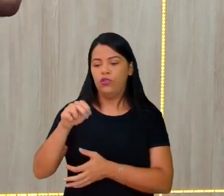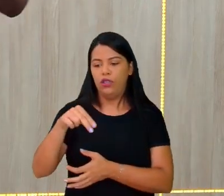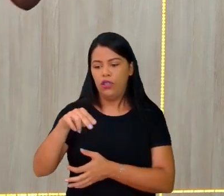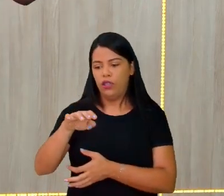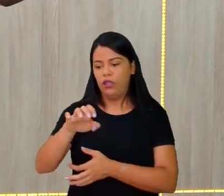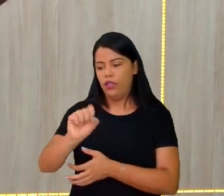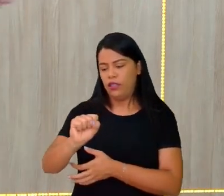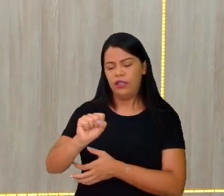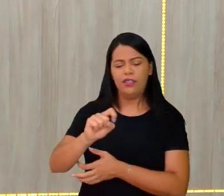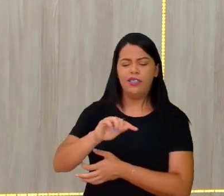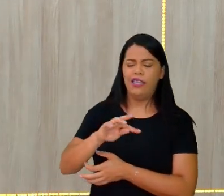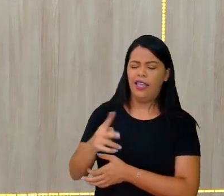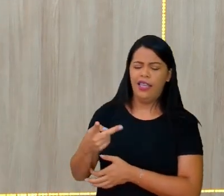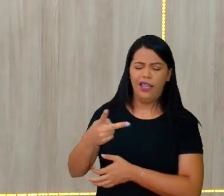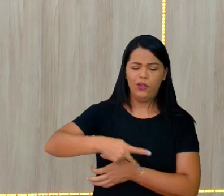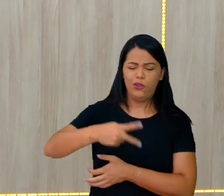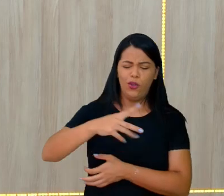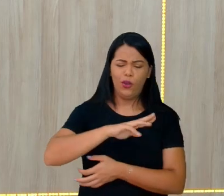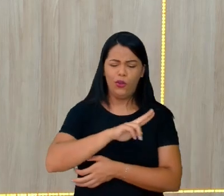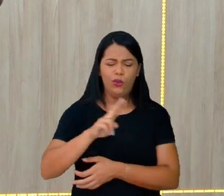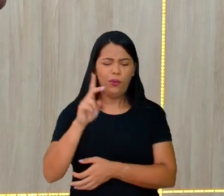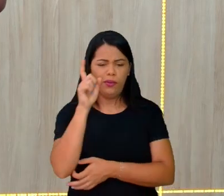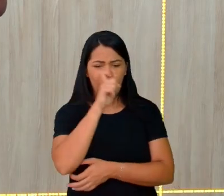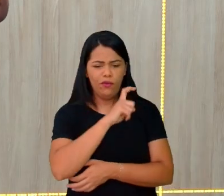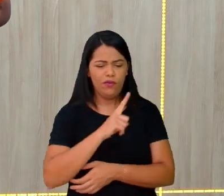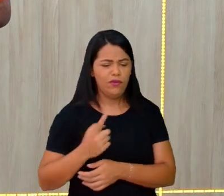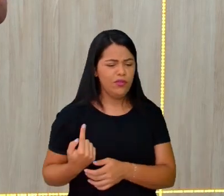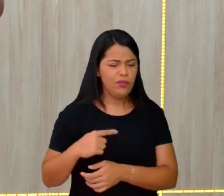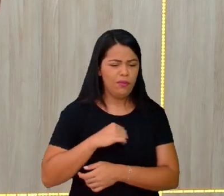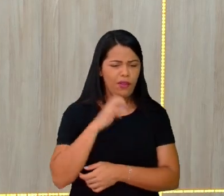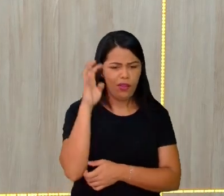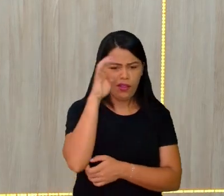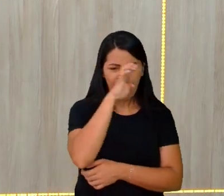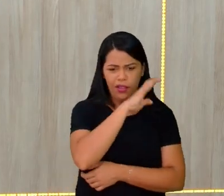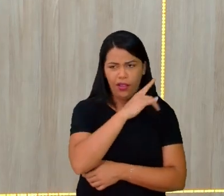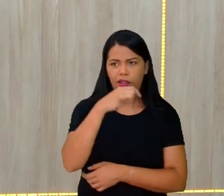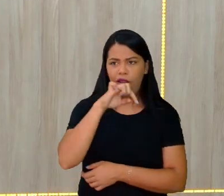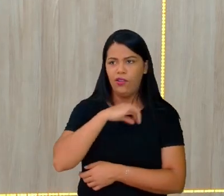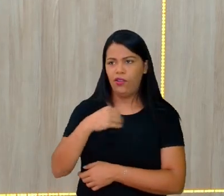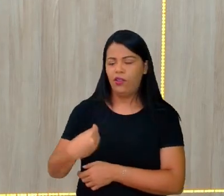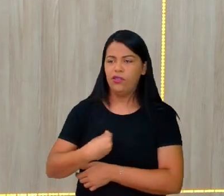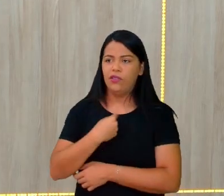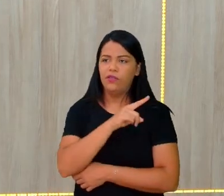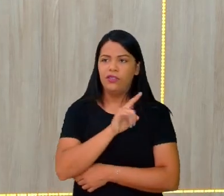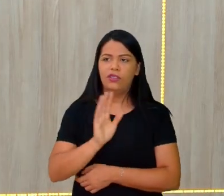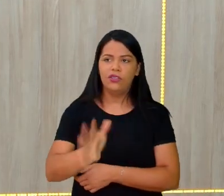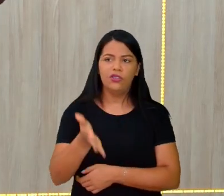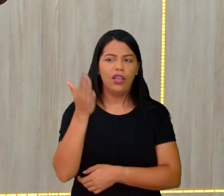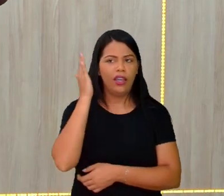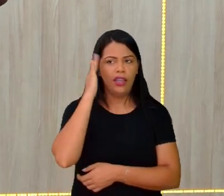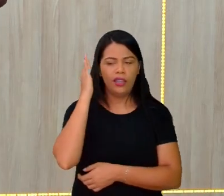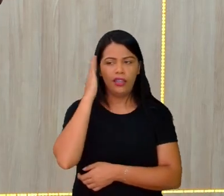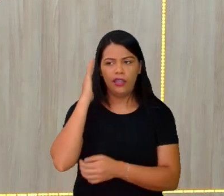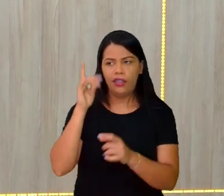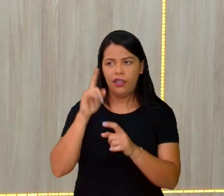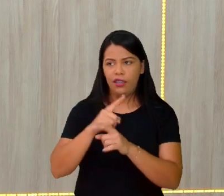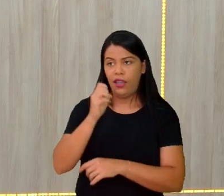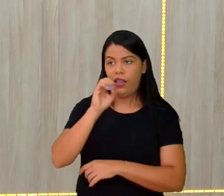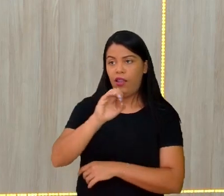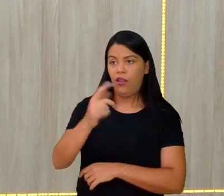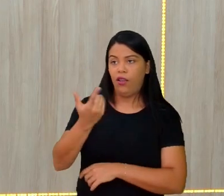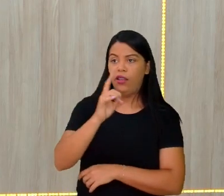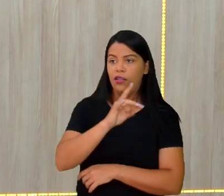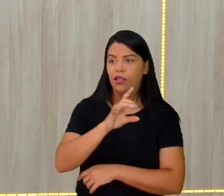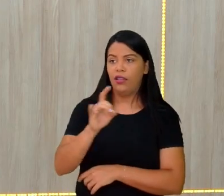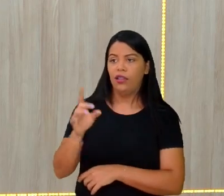Orogênese, Epirogênese, mas aí você já entendeu a diferença de cada um. Então,